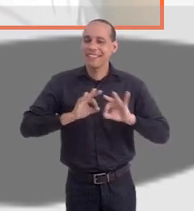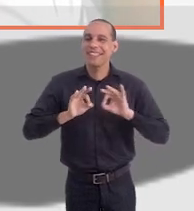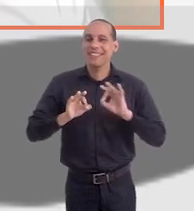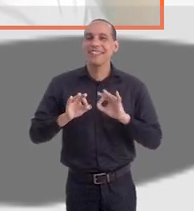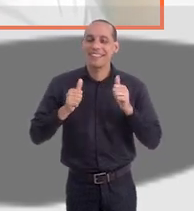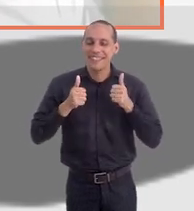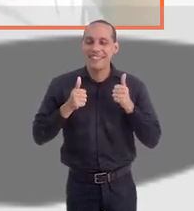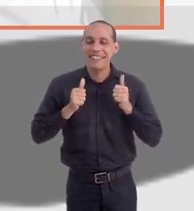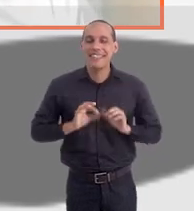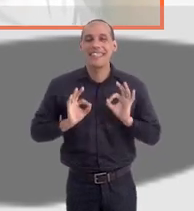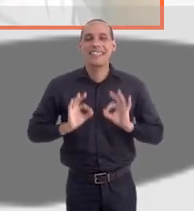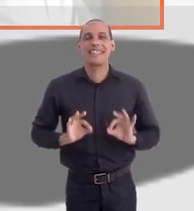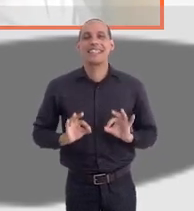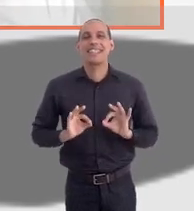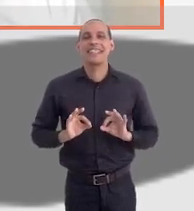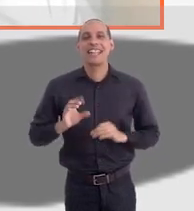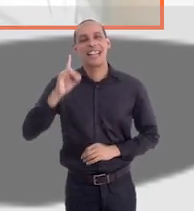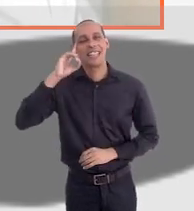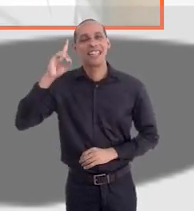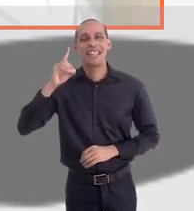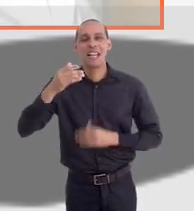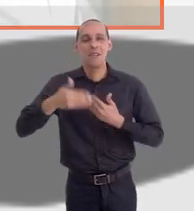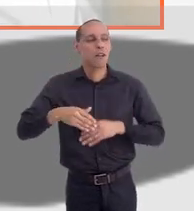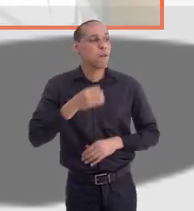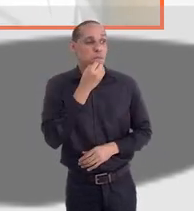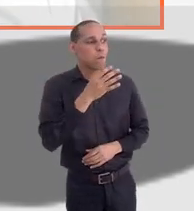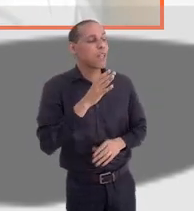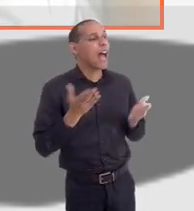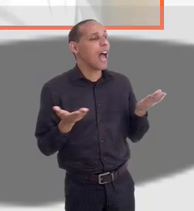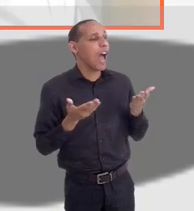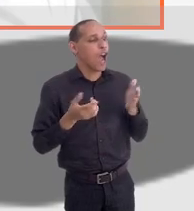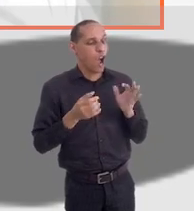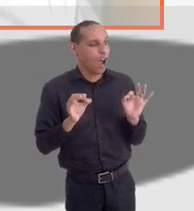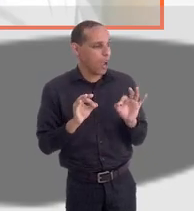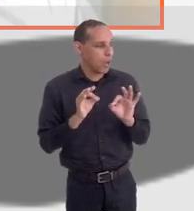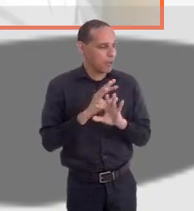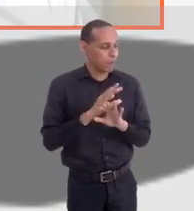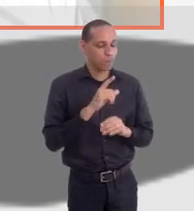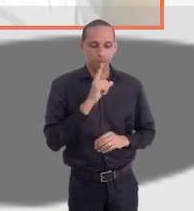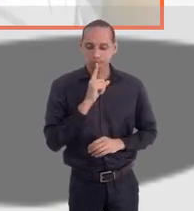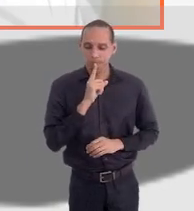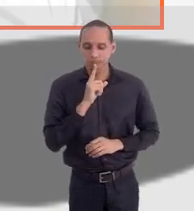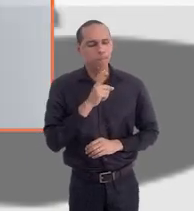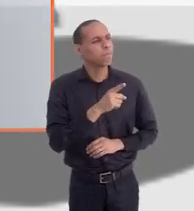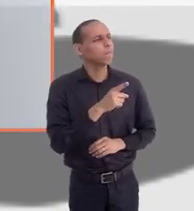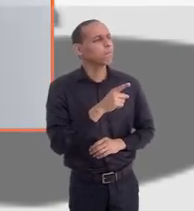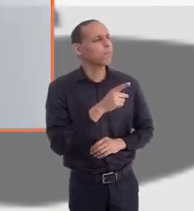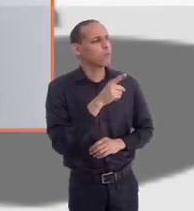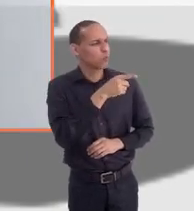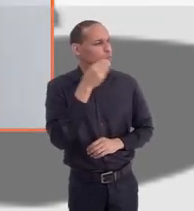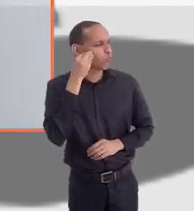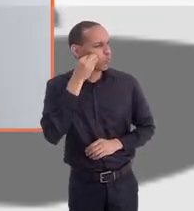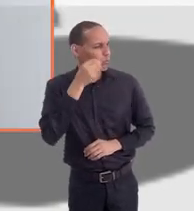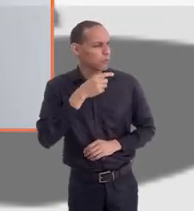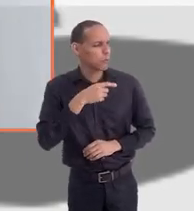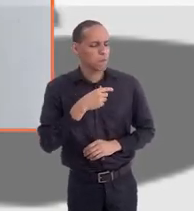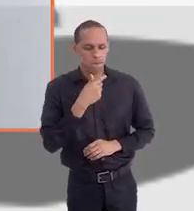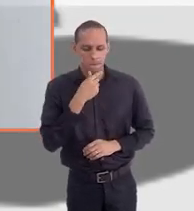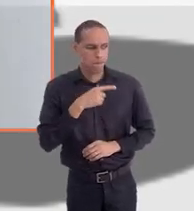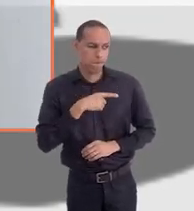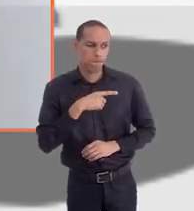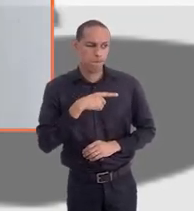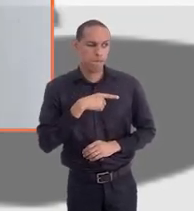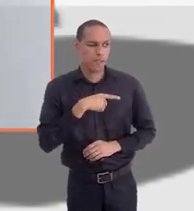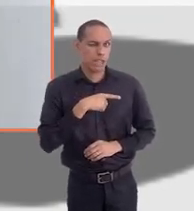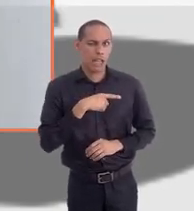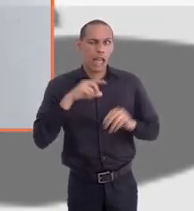planeja direitinho o dia da prova. Muito bom. Agora, para a gente finalizar, Alexandre, tem aí, pela sua experiência, né? Algum